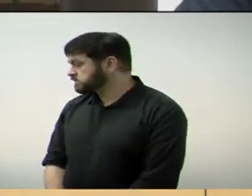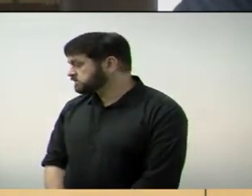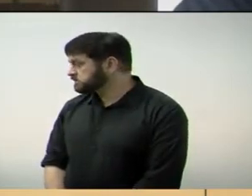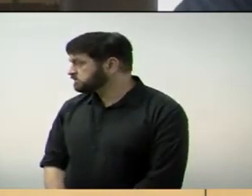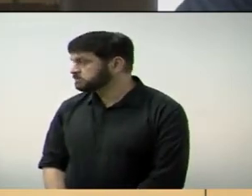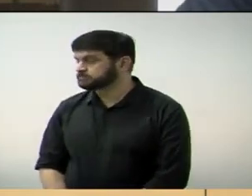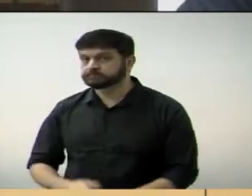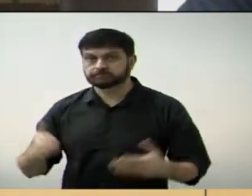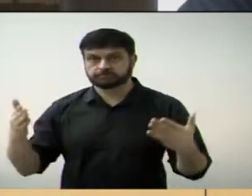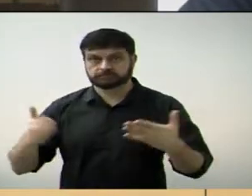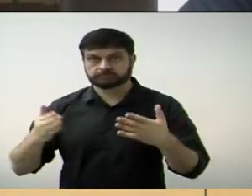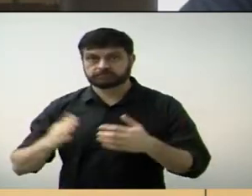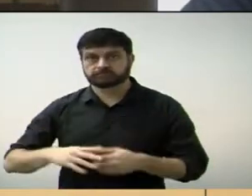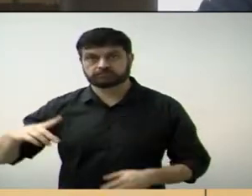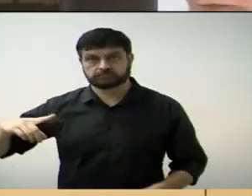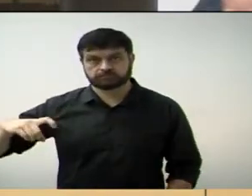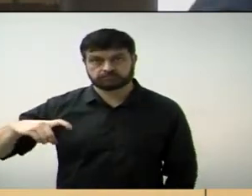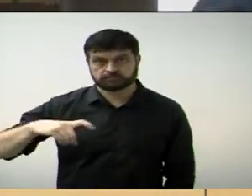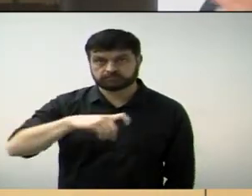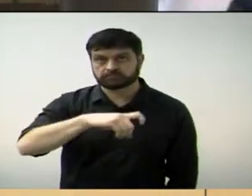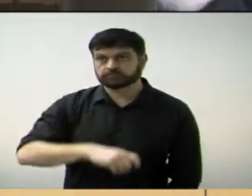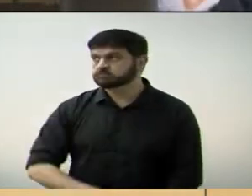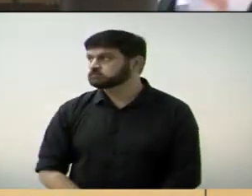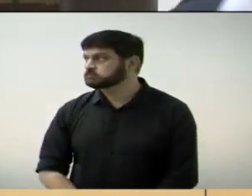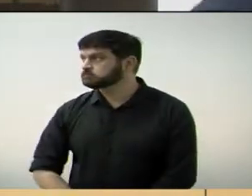Com a palavra a vereadora Fábia Ramalho.